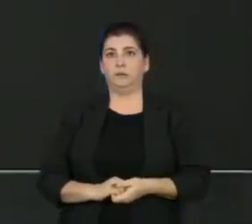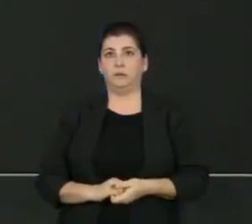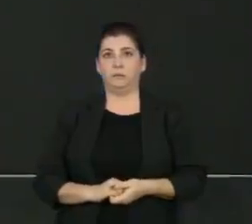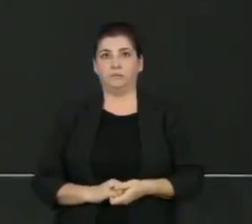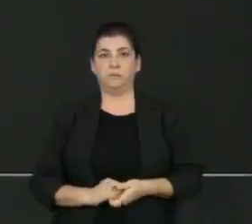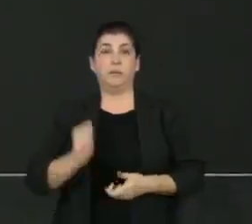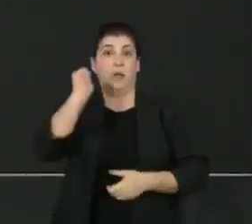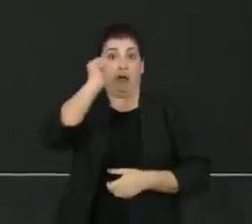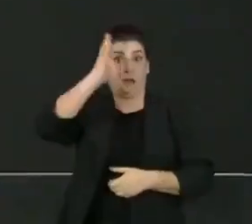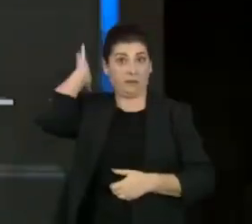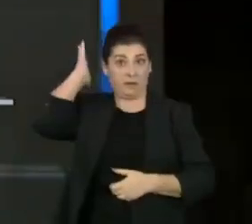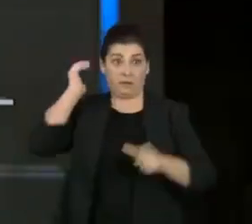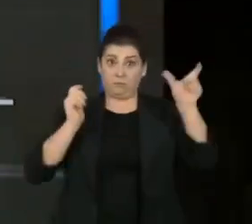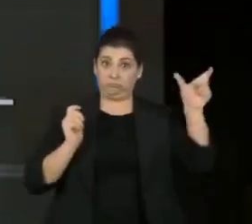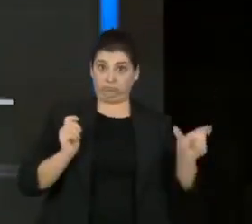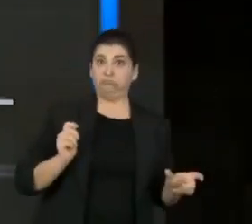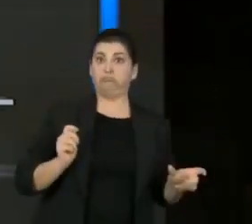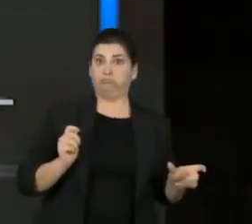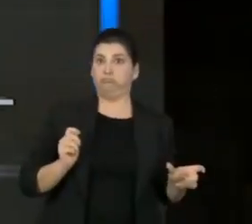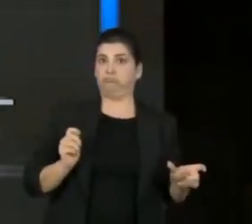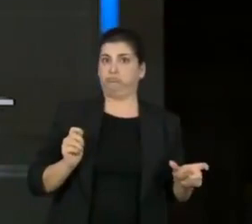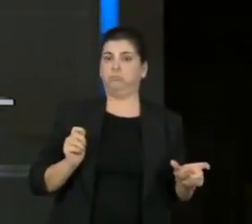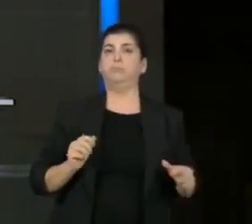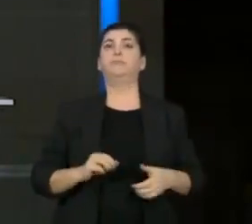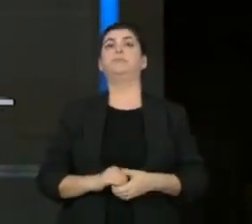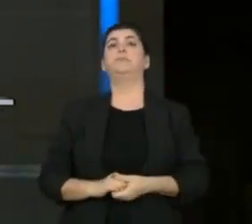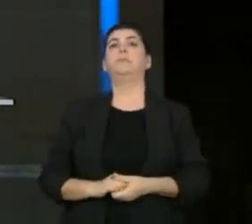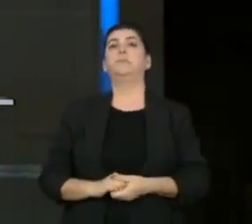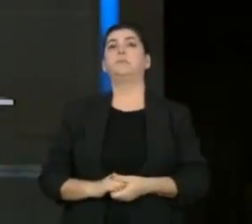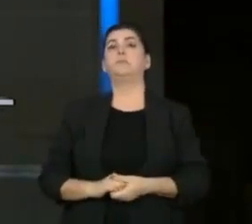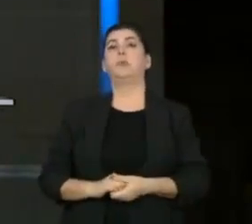Matarazzo. Ele vai perguntar